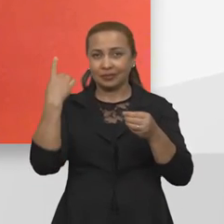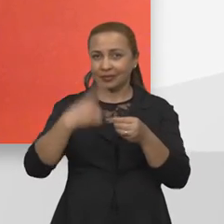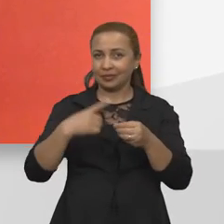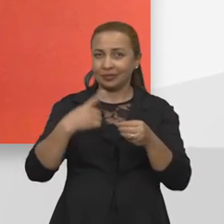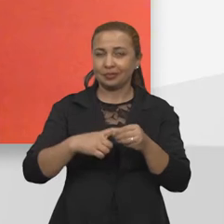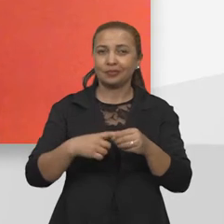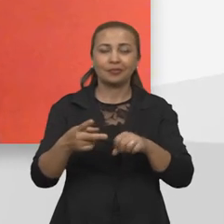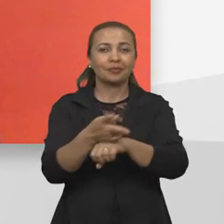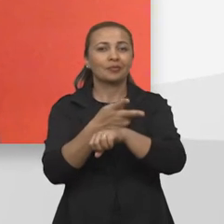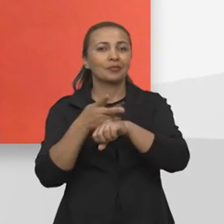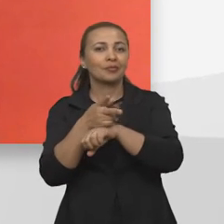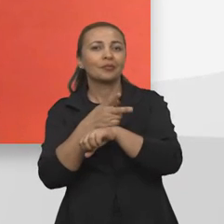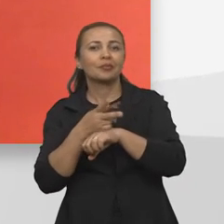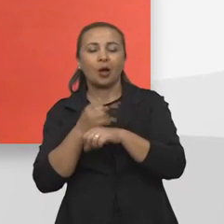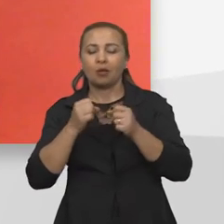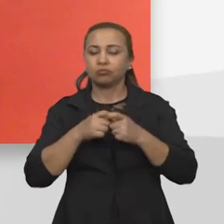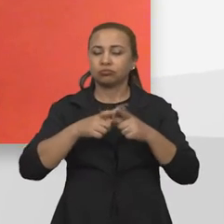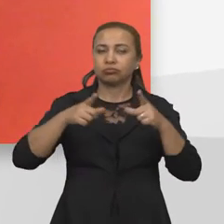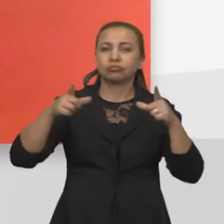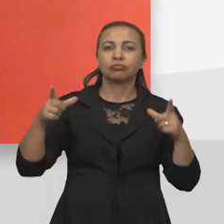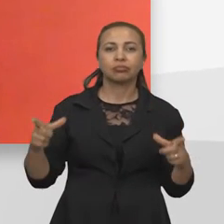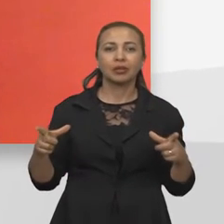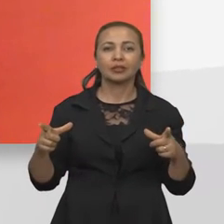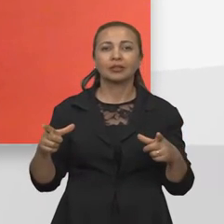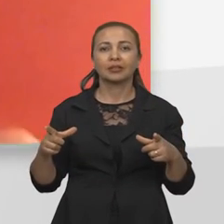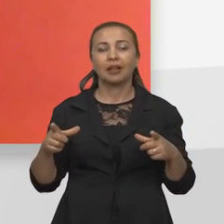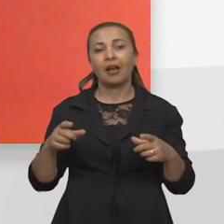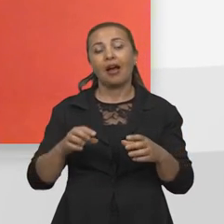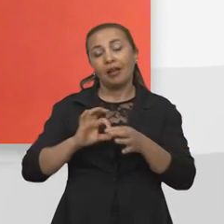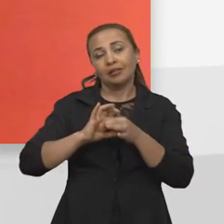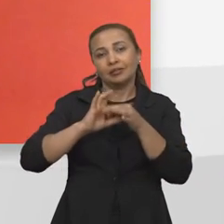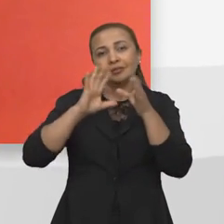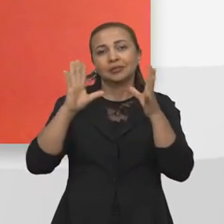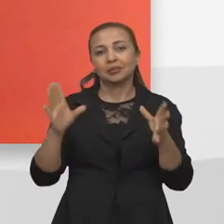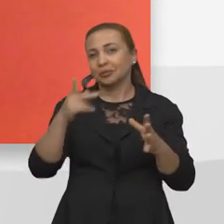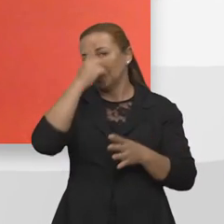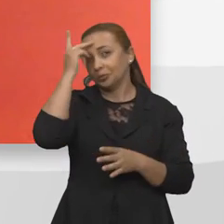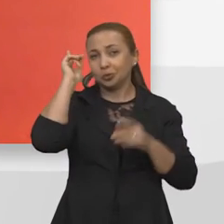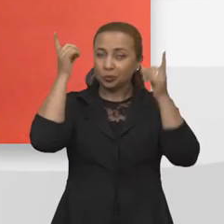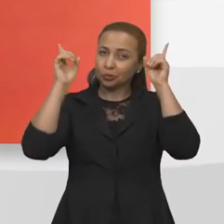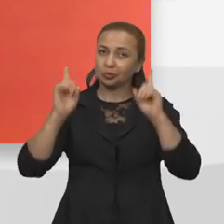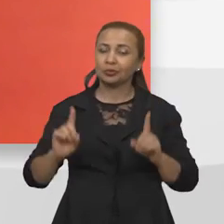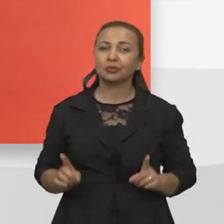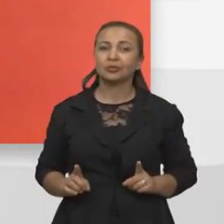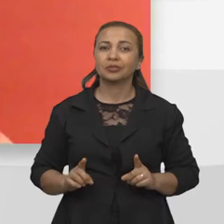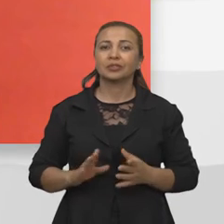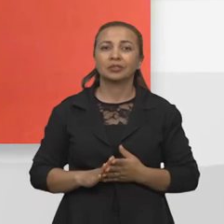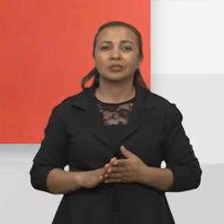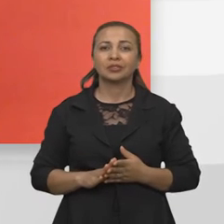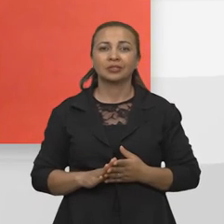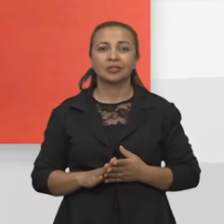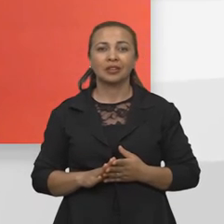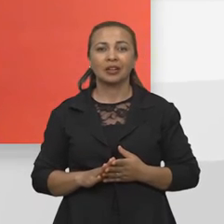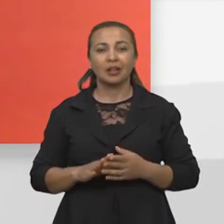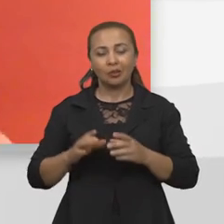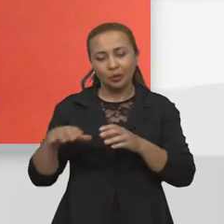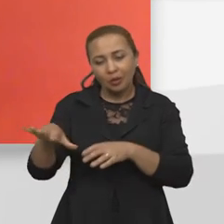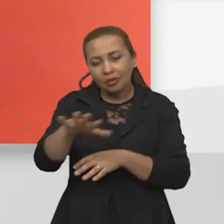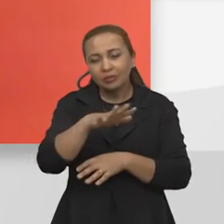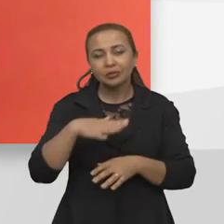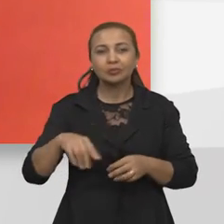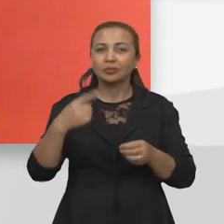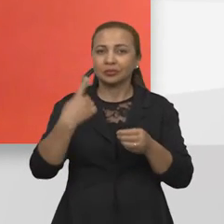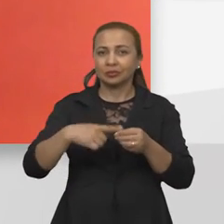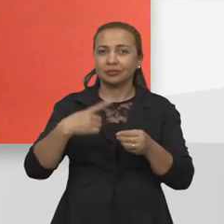urbanas que buscam ampliar, aumentar a autonomia e independência de pessoas com deficiência e